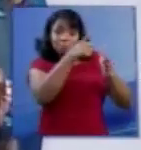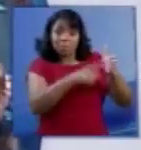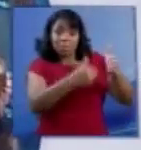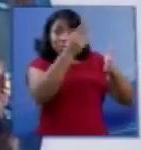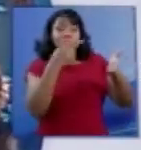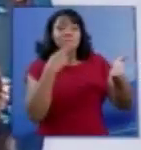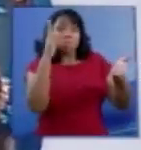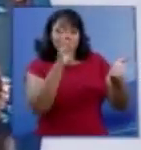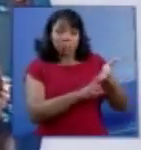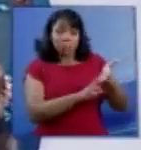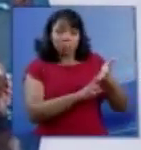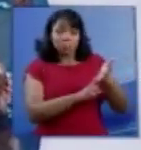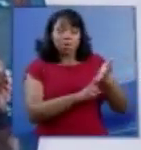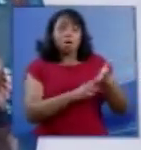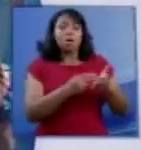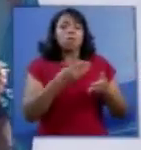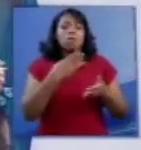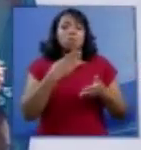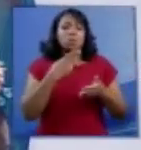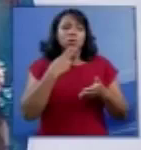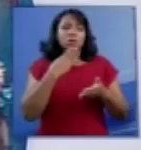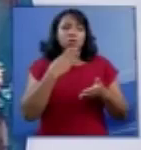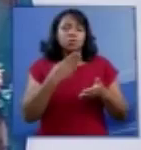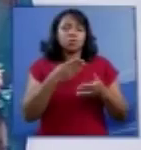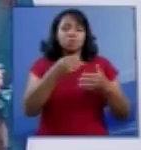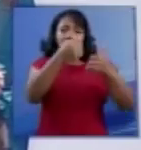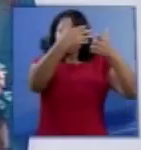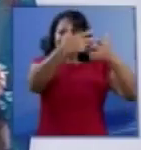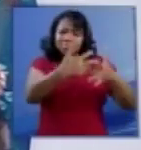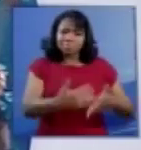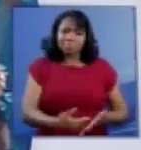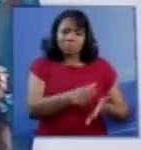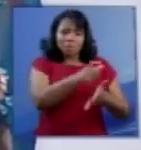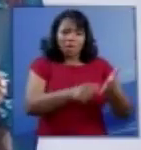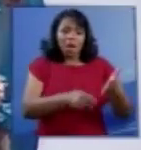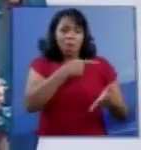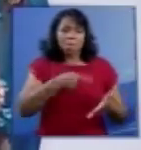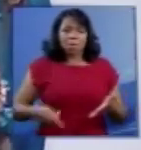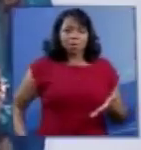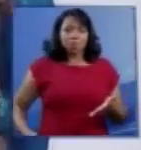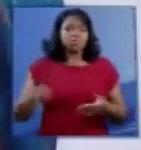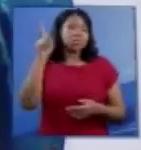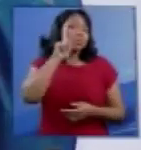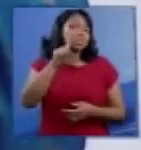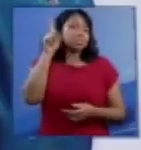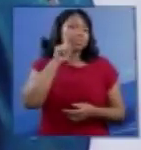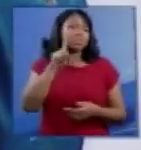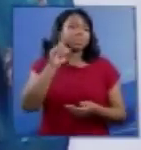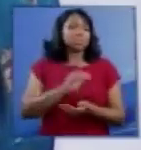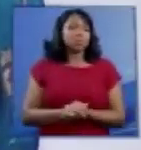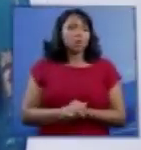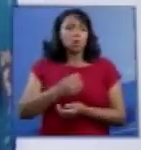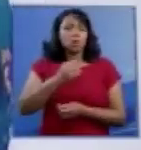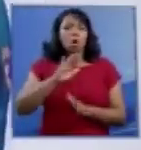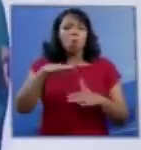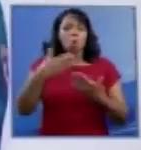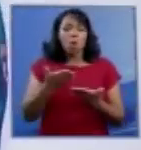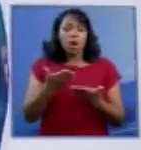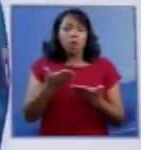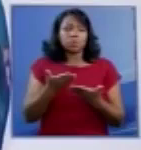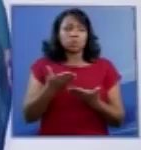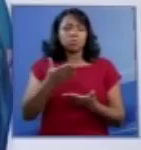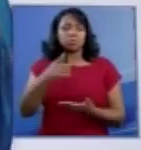carta que o índio Seattle escreveu ao presidente dos Estados Unidos. Quando